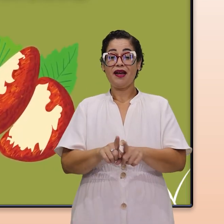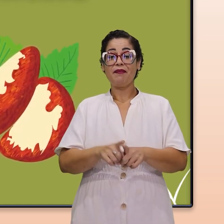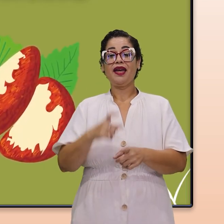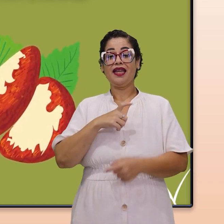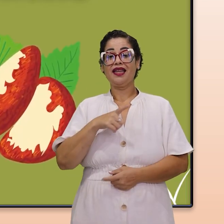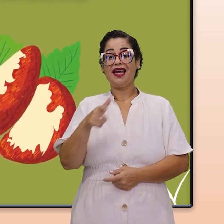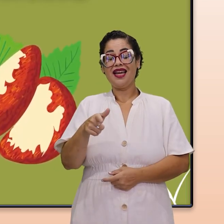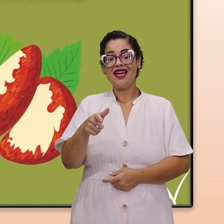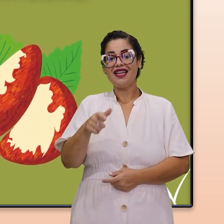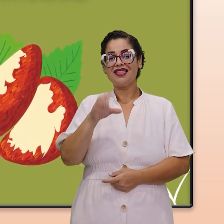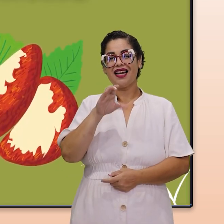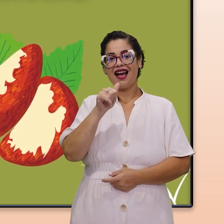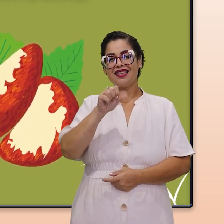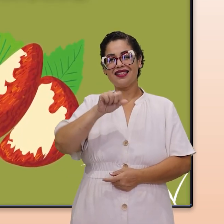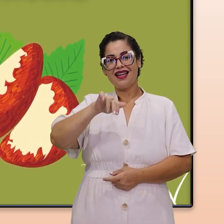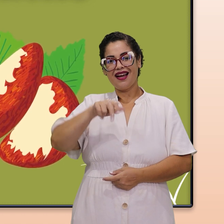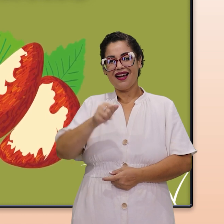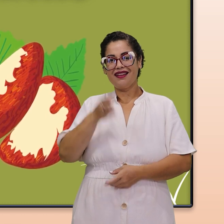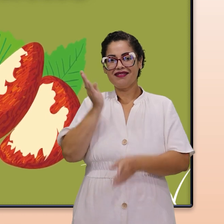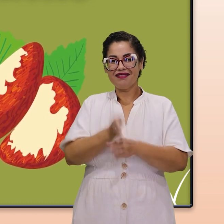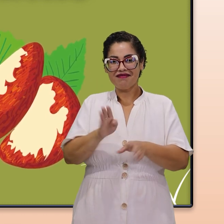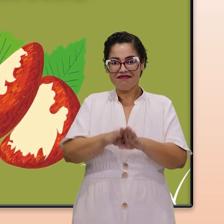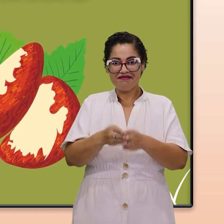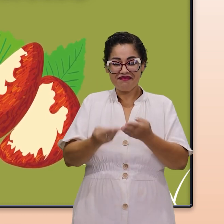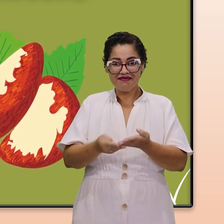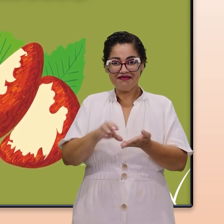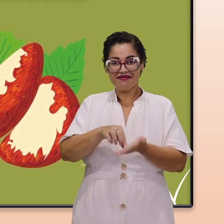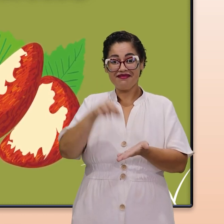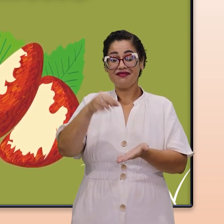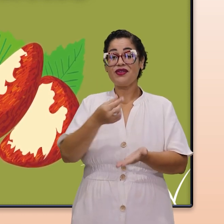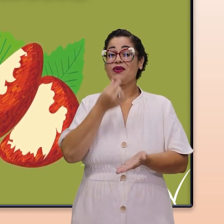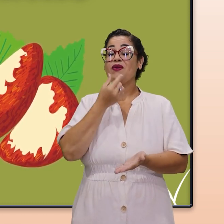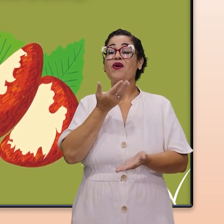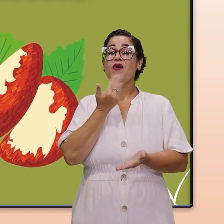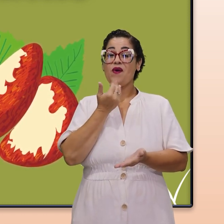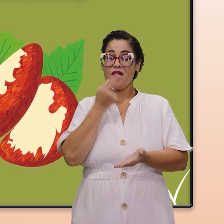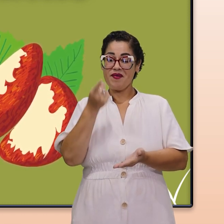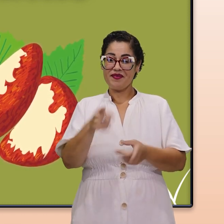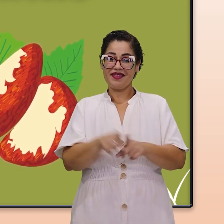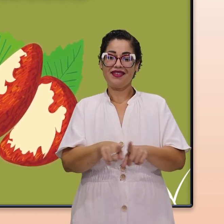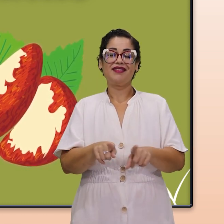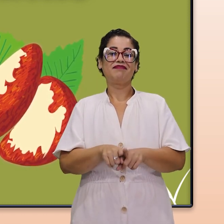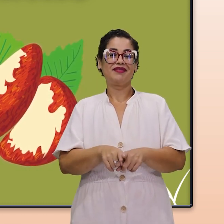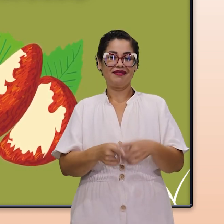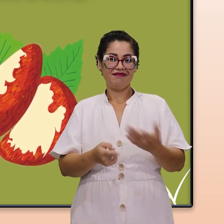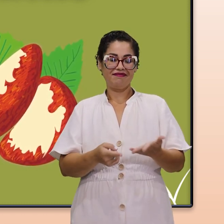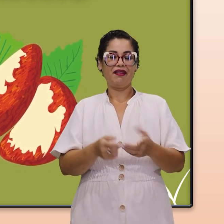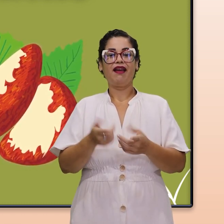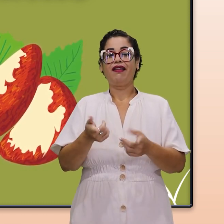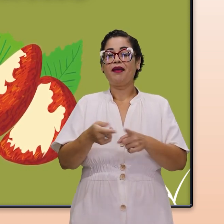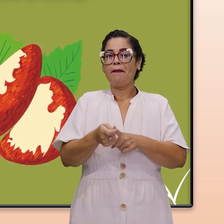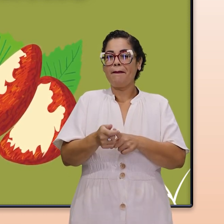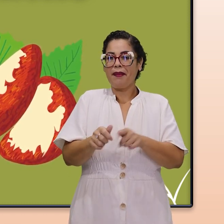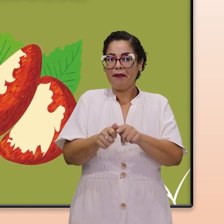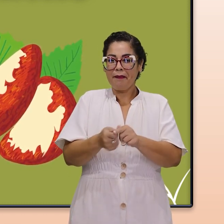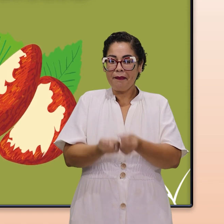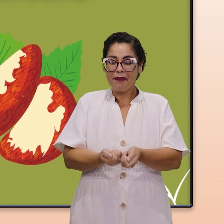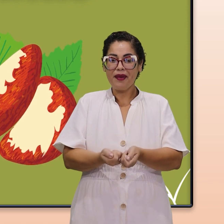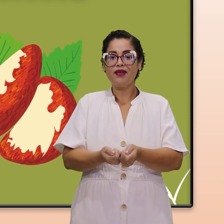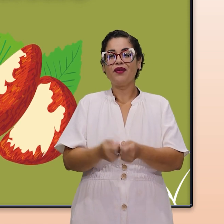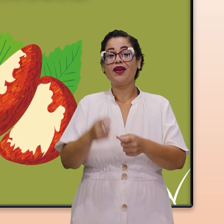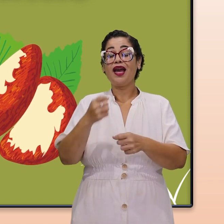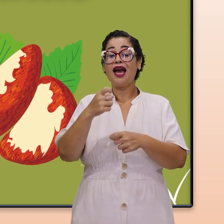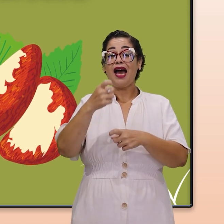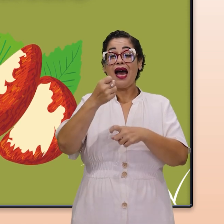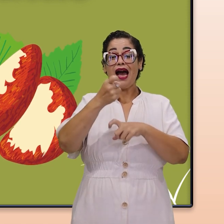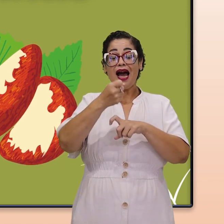disso, há castanhas também que os povos indígenas têm o hábito de se alimentar com elas. É o amendoim, a